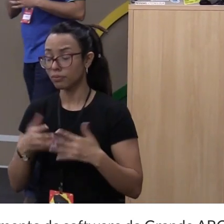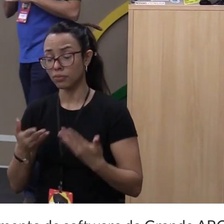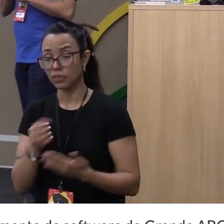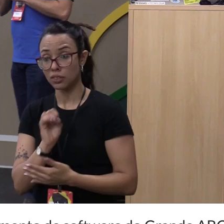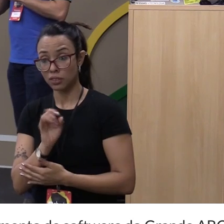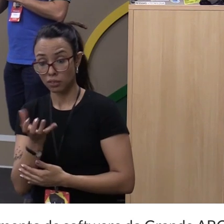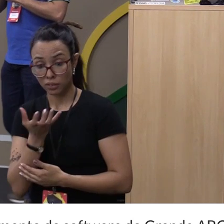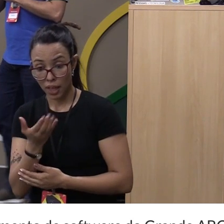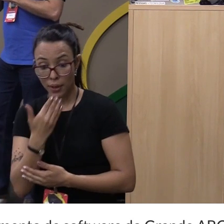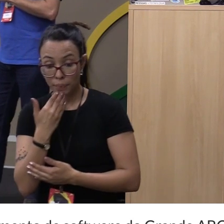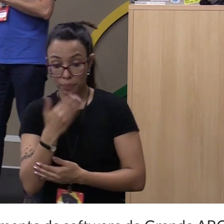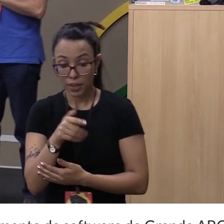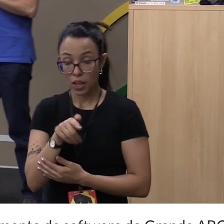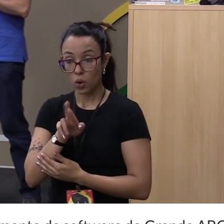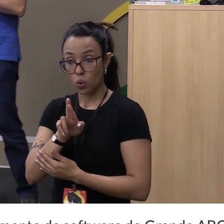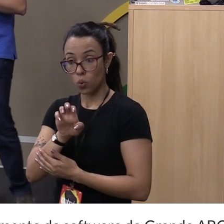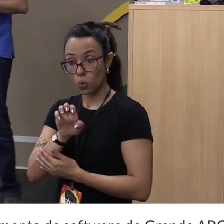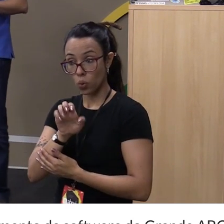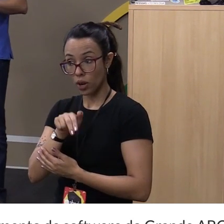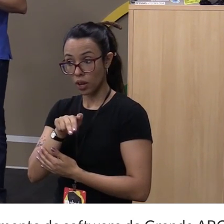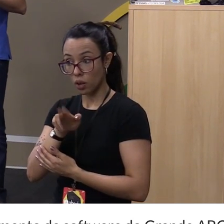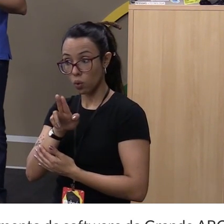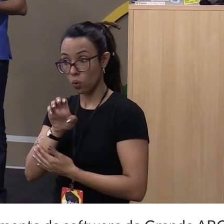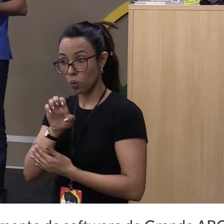o acontece? Aí, o que muita gente faz?